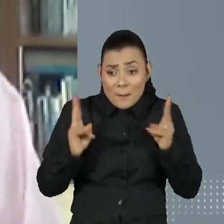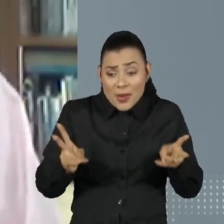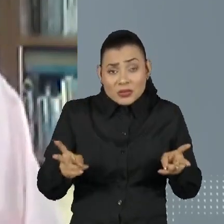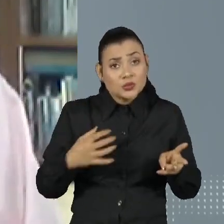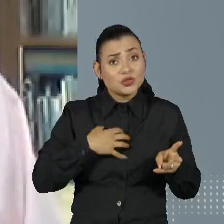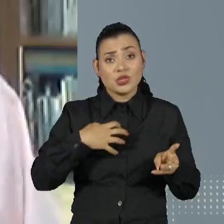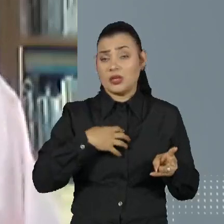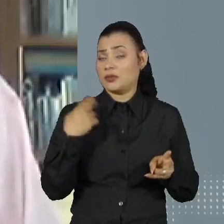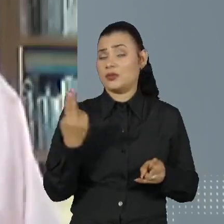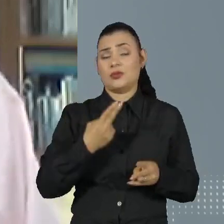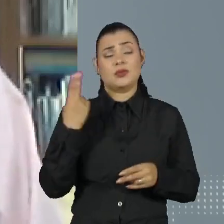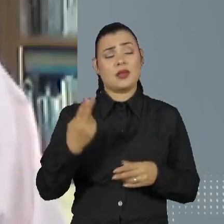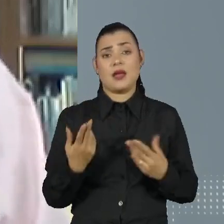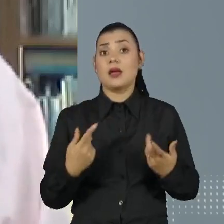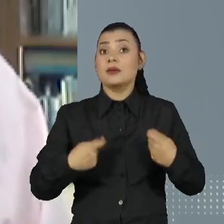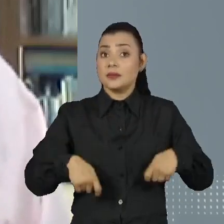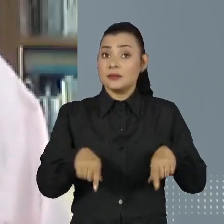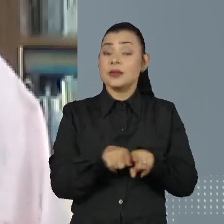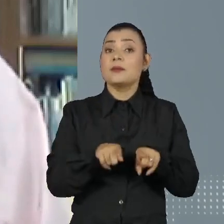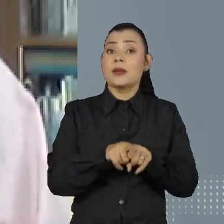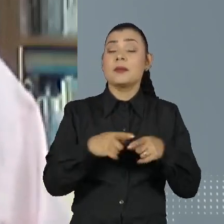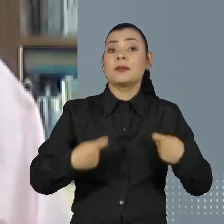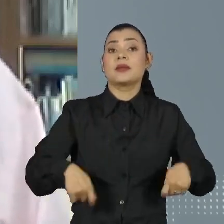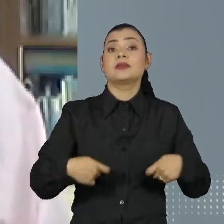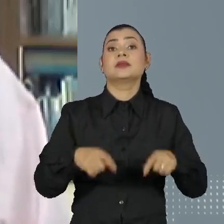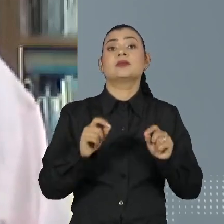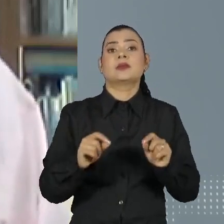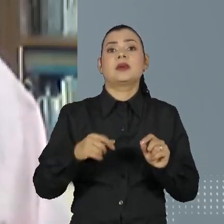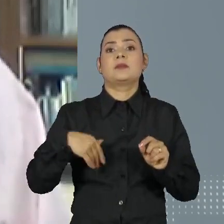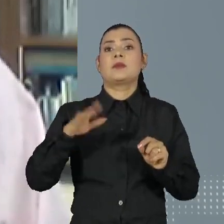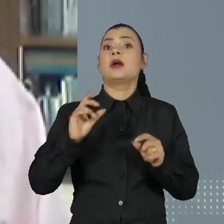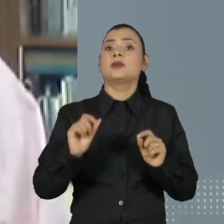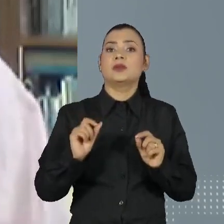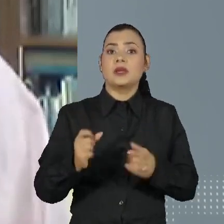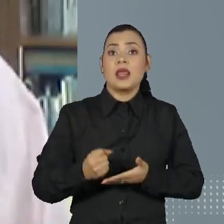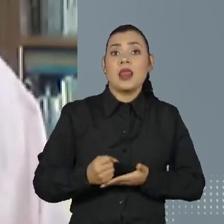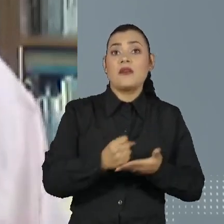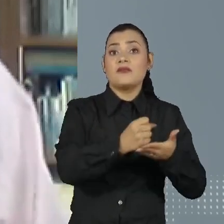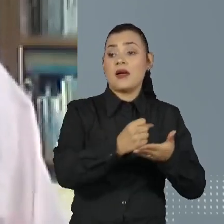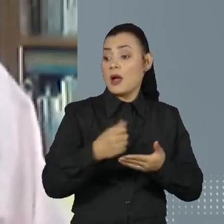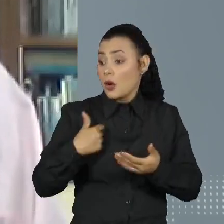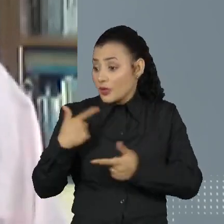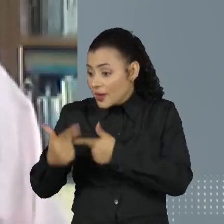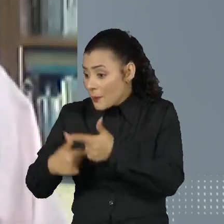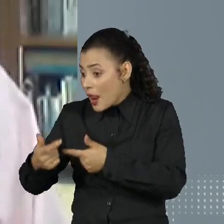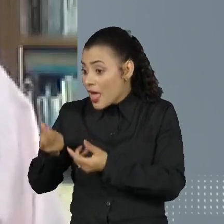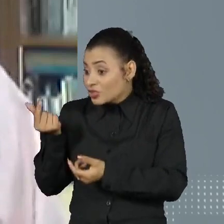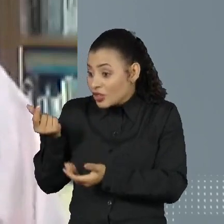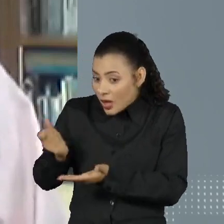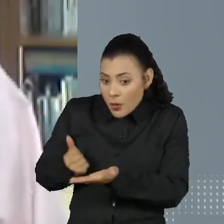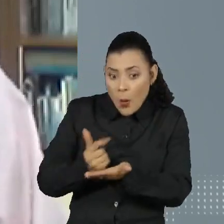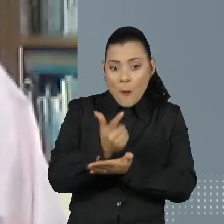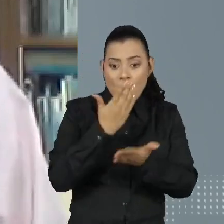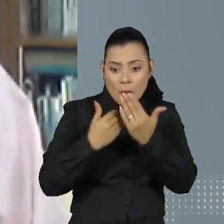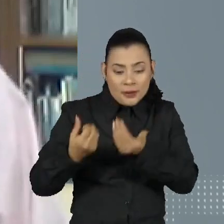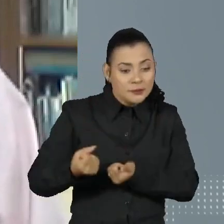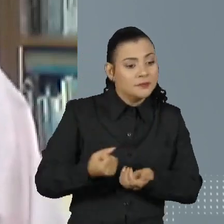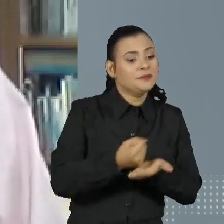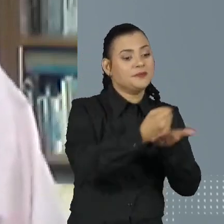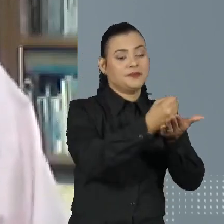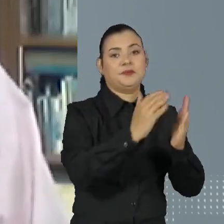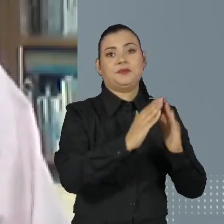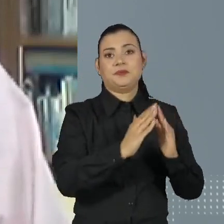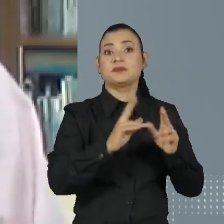tendo a necessidade de levar algo para casa, de trabalhar e obter o rendimento, pode